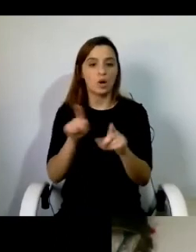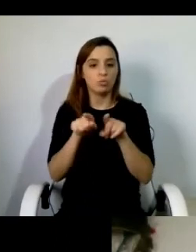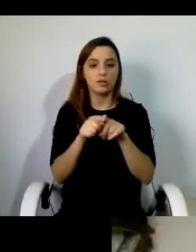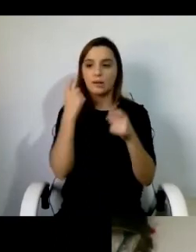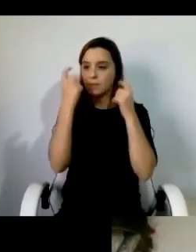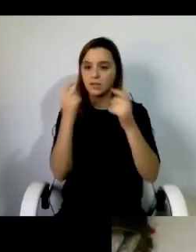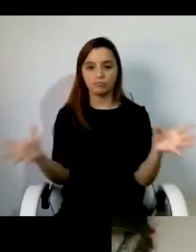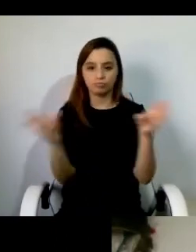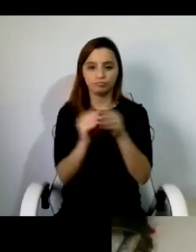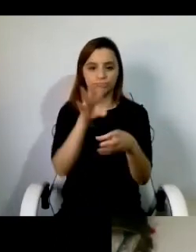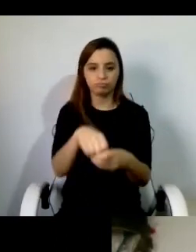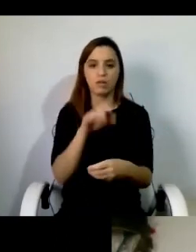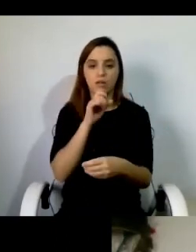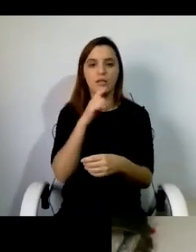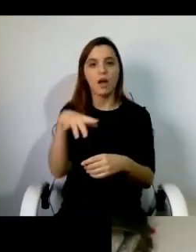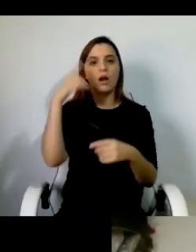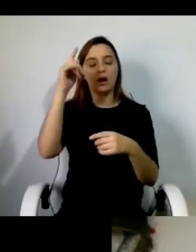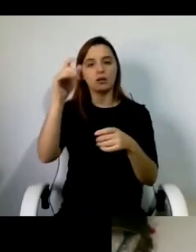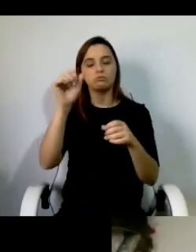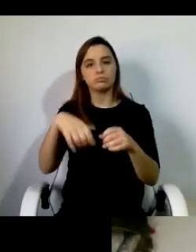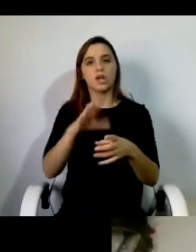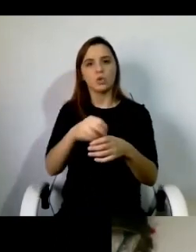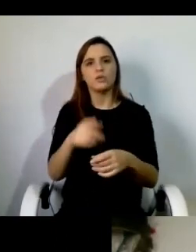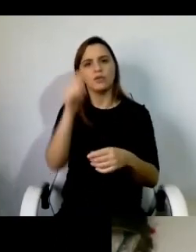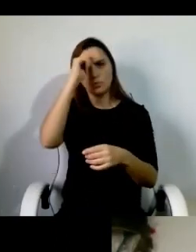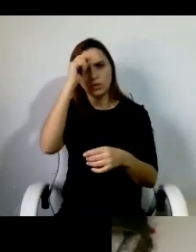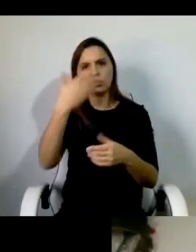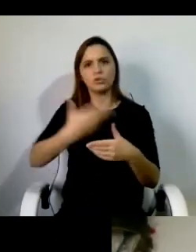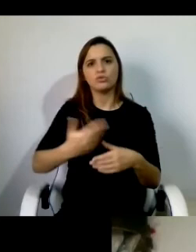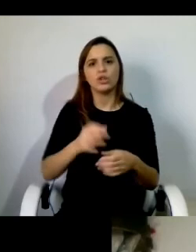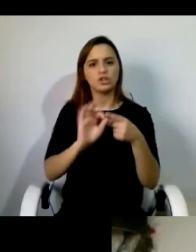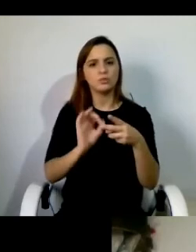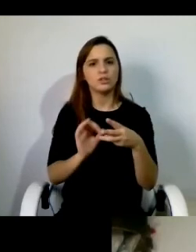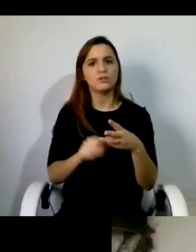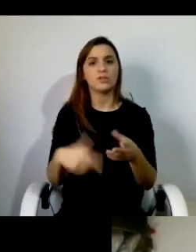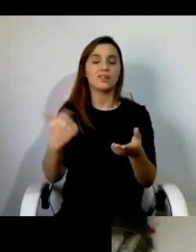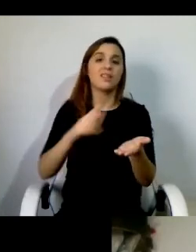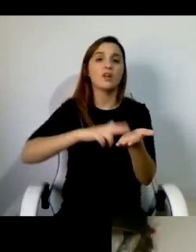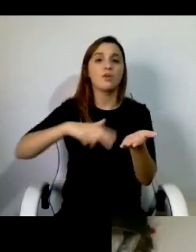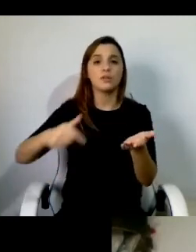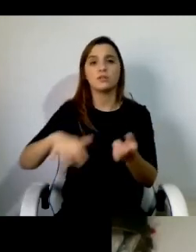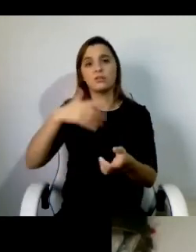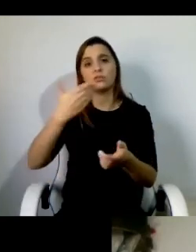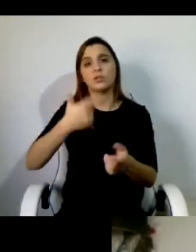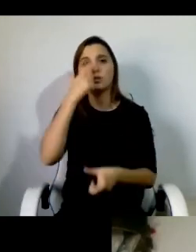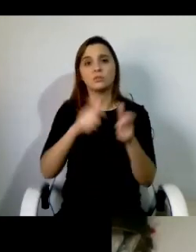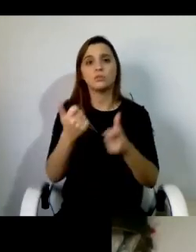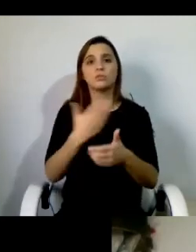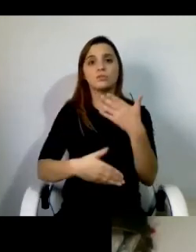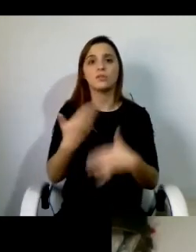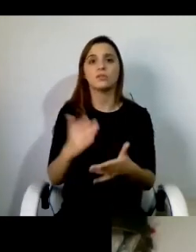inclusiva respeitadoras daquilo que são os direitos concretos consagrados na convenção dos direitos